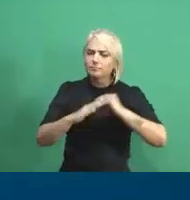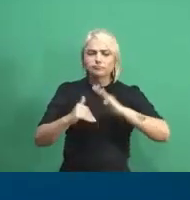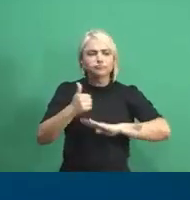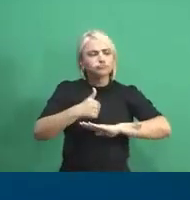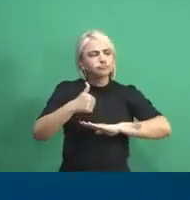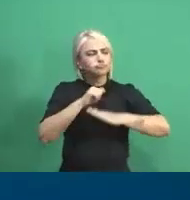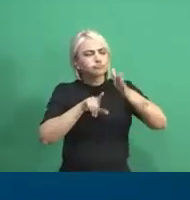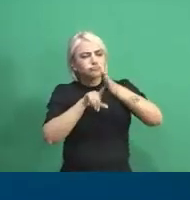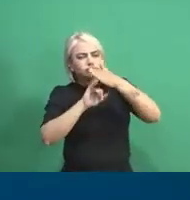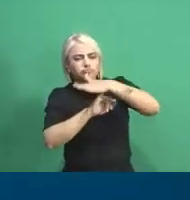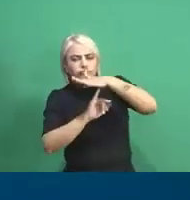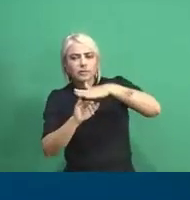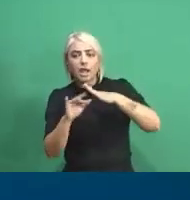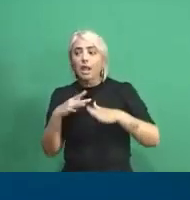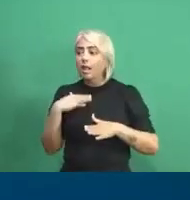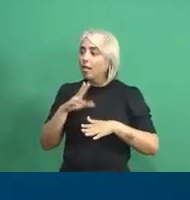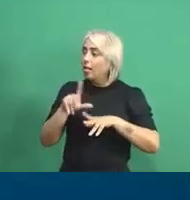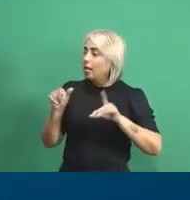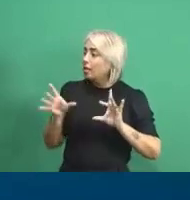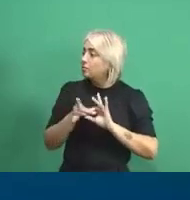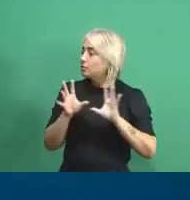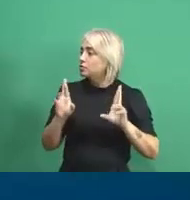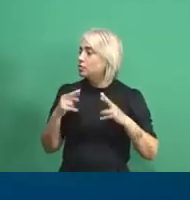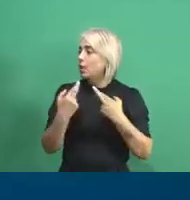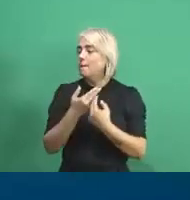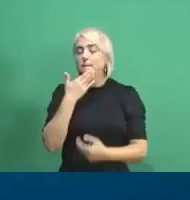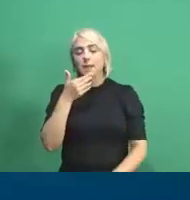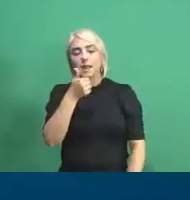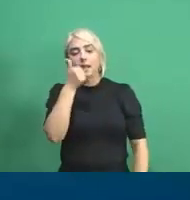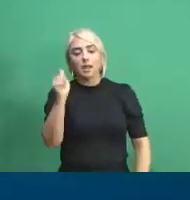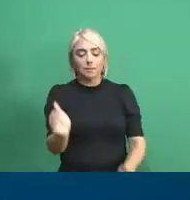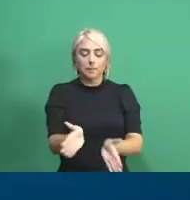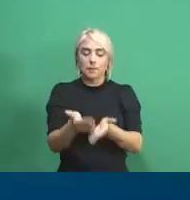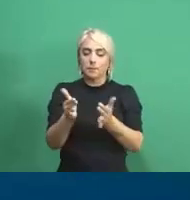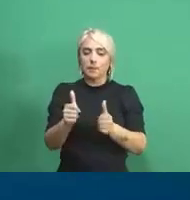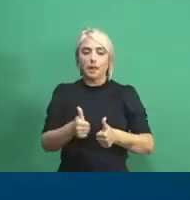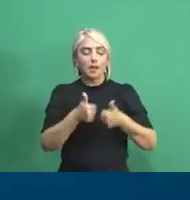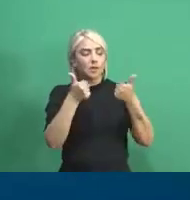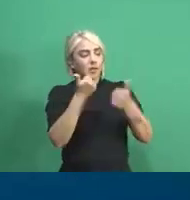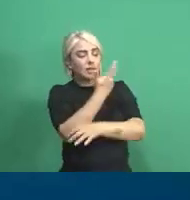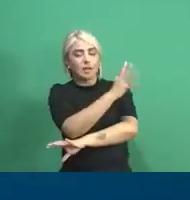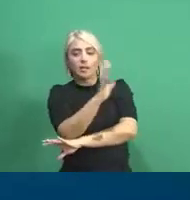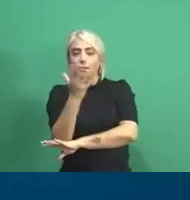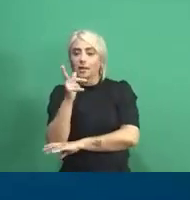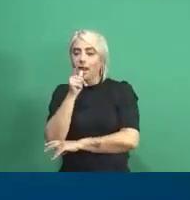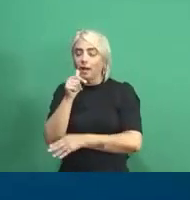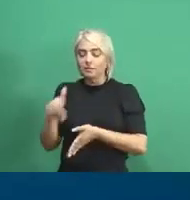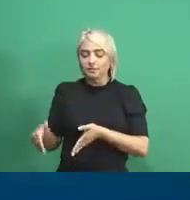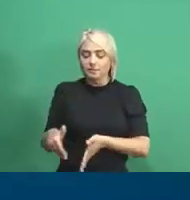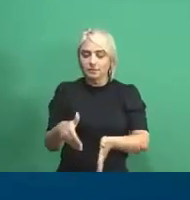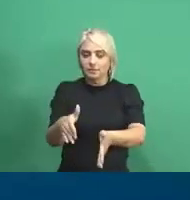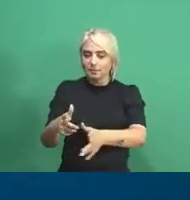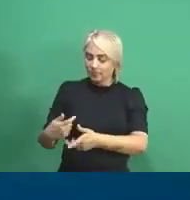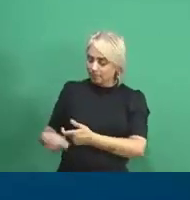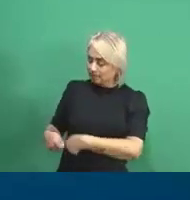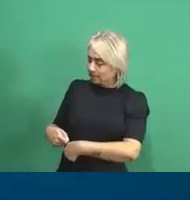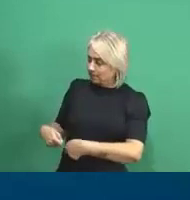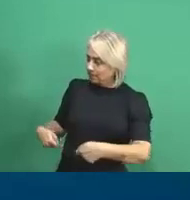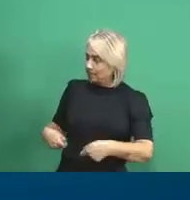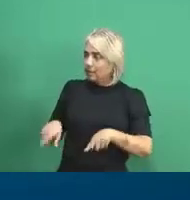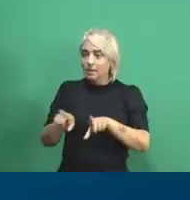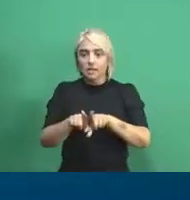instituições, que se juntam para melhorar, para promover a qualidade ambiental do Rio São Francisco e para também